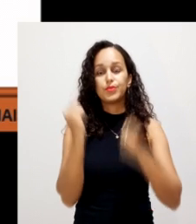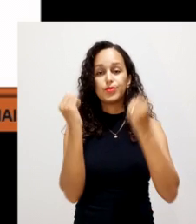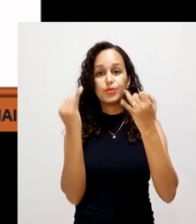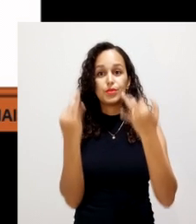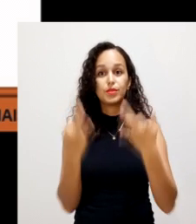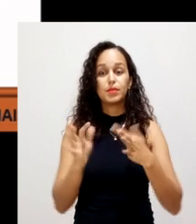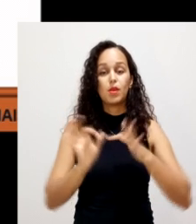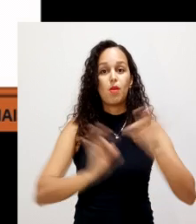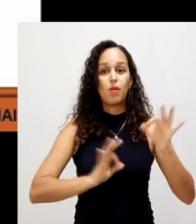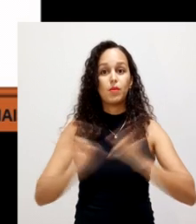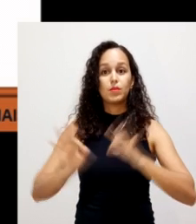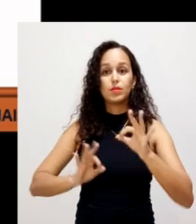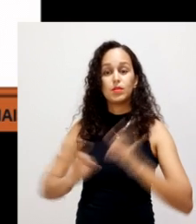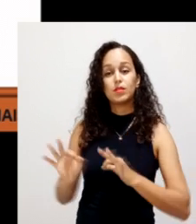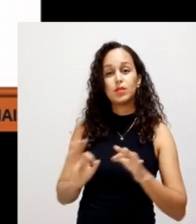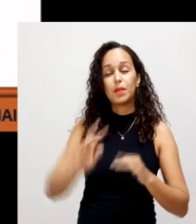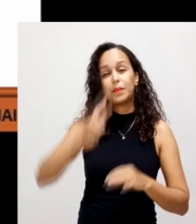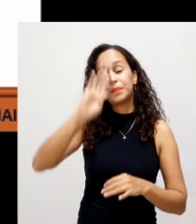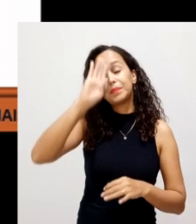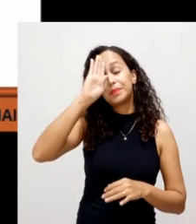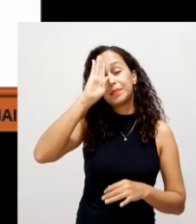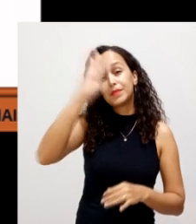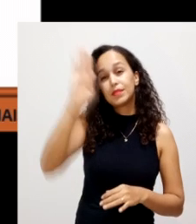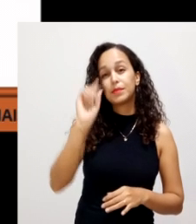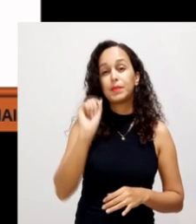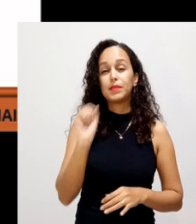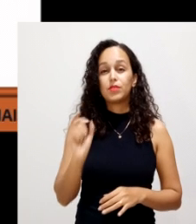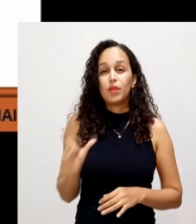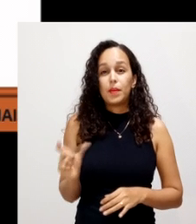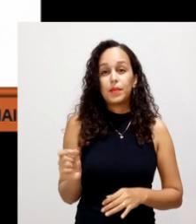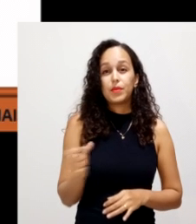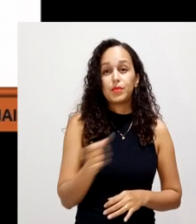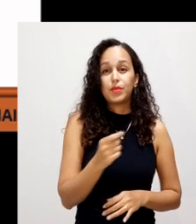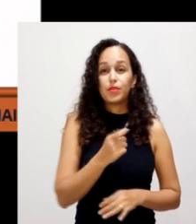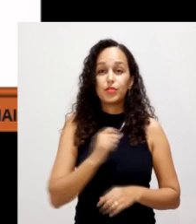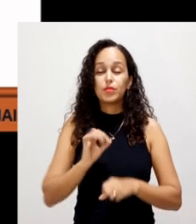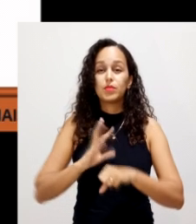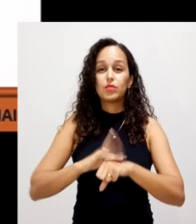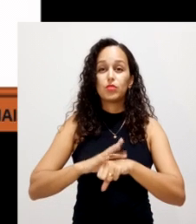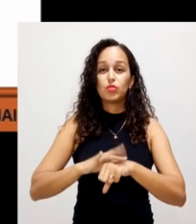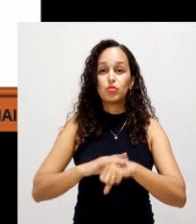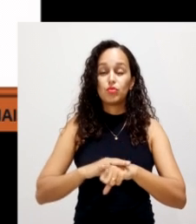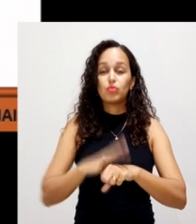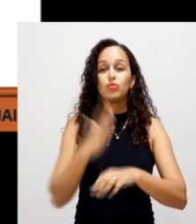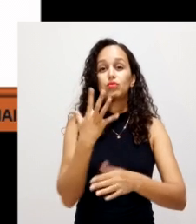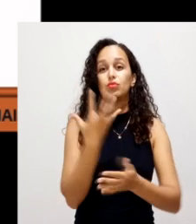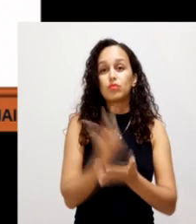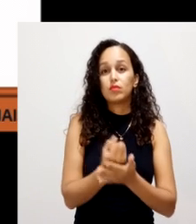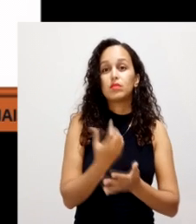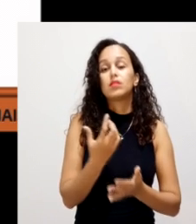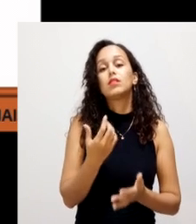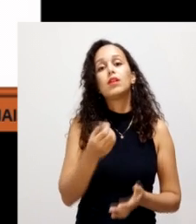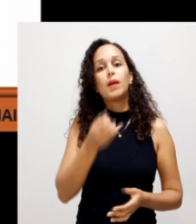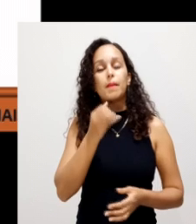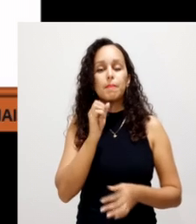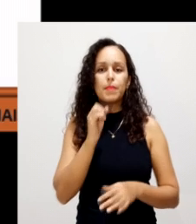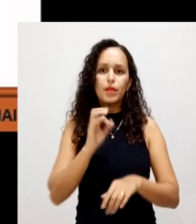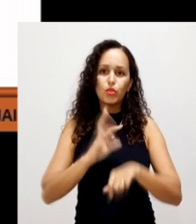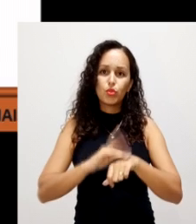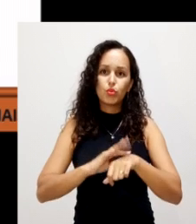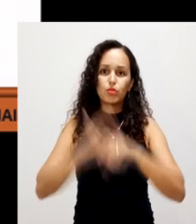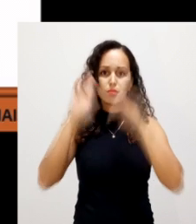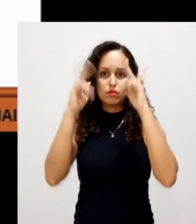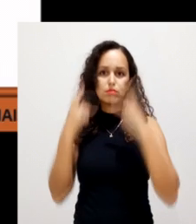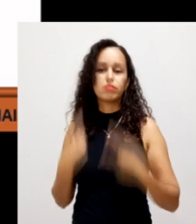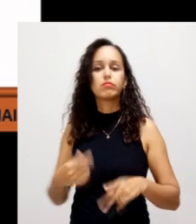quando a fala em organismos indesejáveis, a gente pensa muito em doença, de micro-organismos endopatogênicos, que são aqueles que causam doença nos